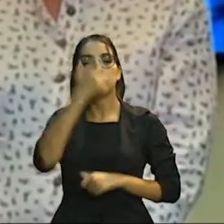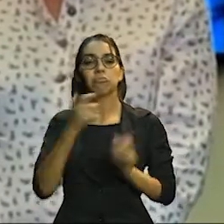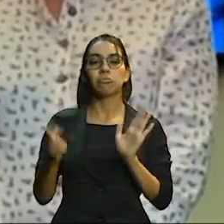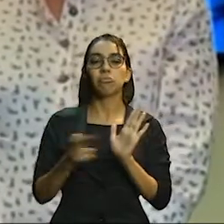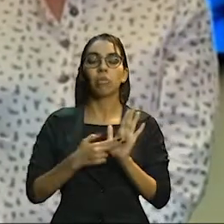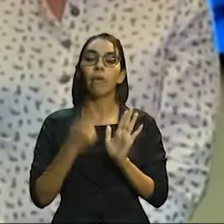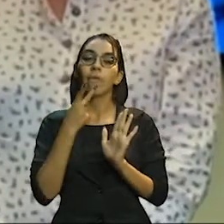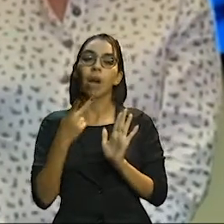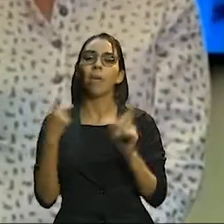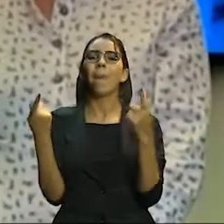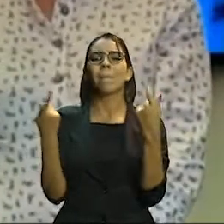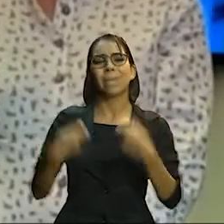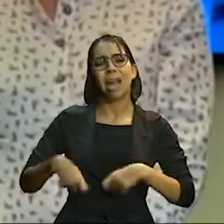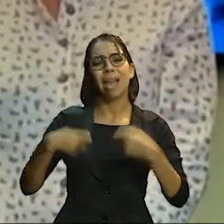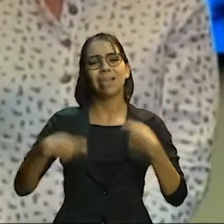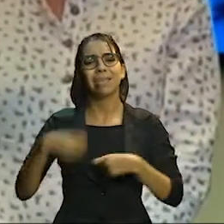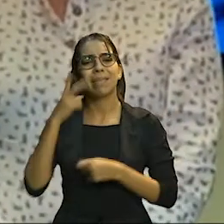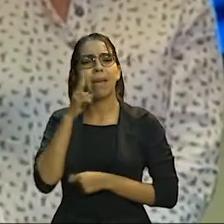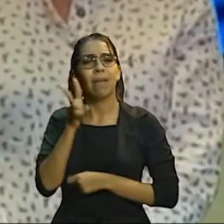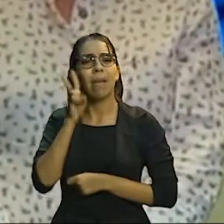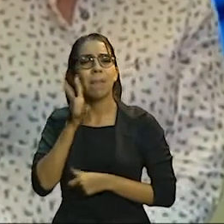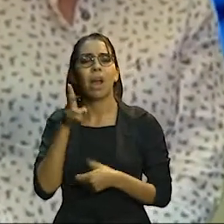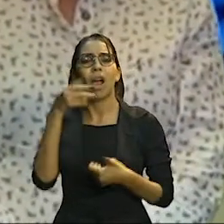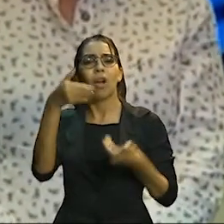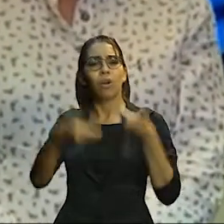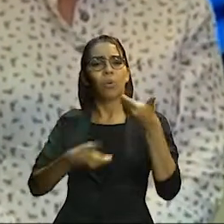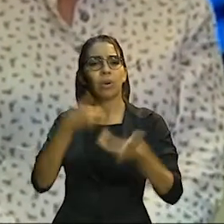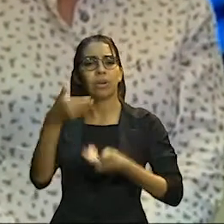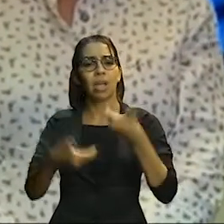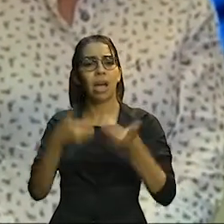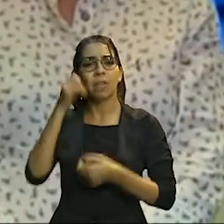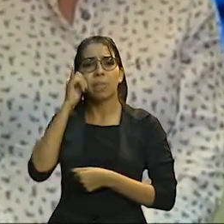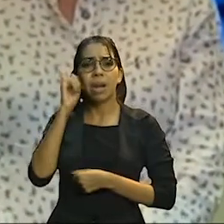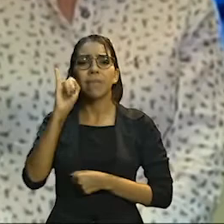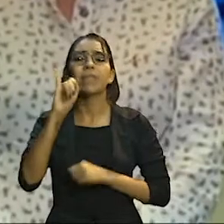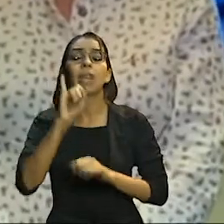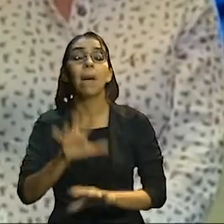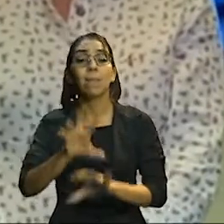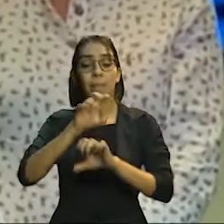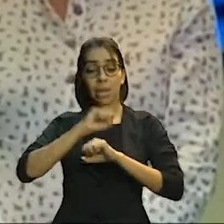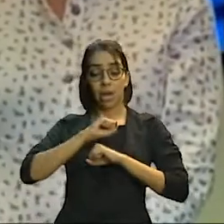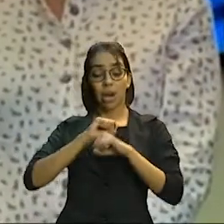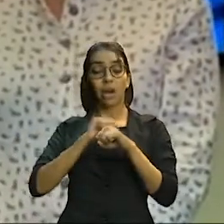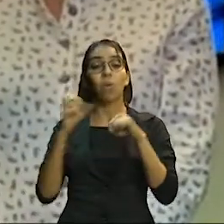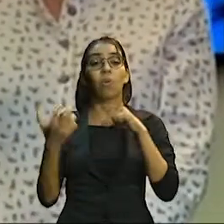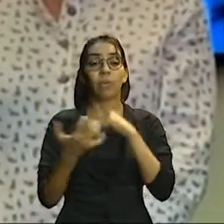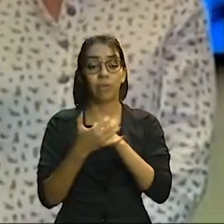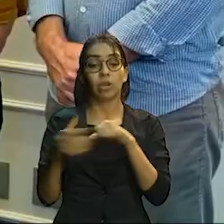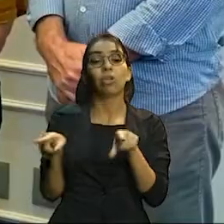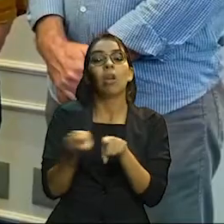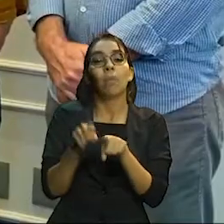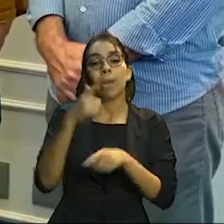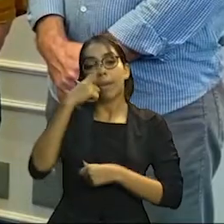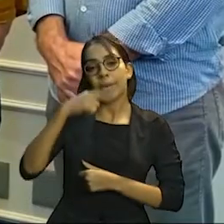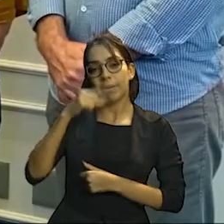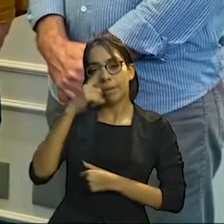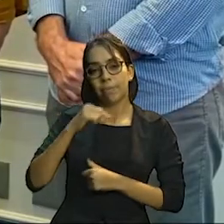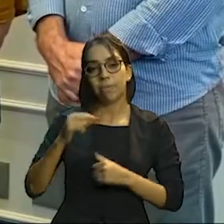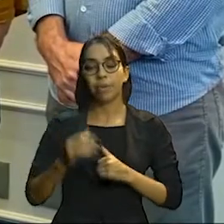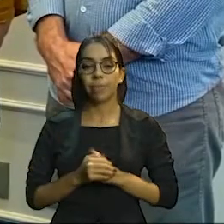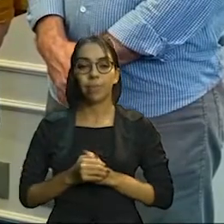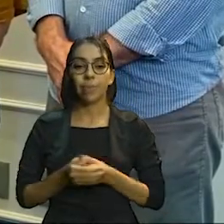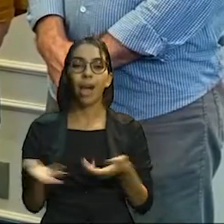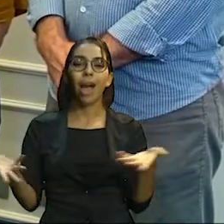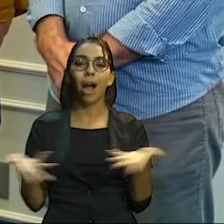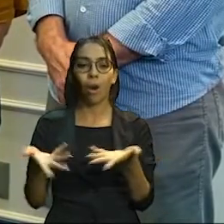necessidade de manter os cuidados para evitar a infecção de covid e também da gripe. Hoje nós temos a co